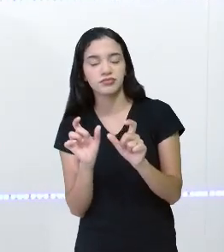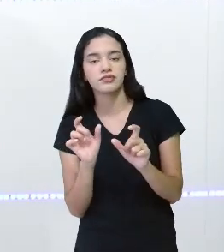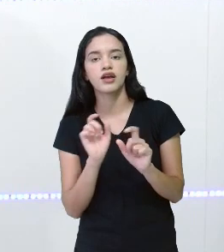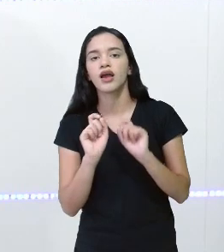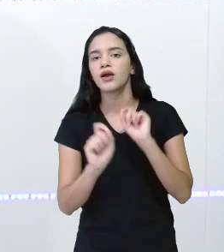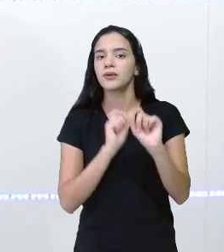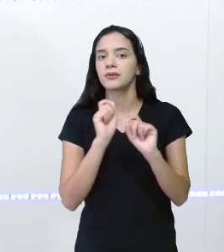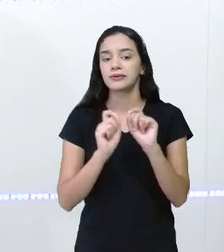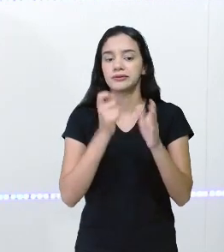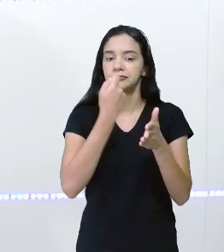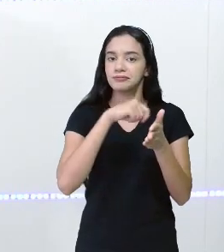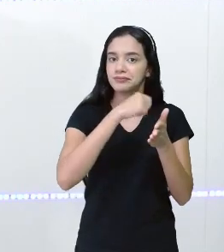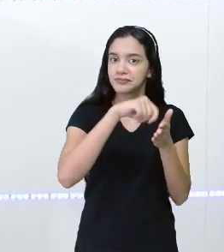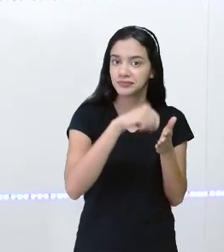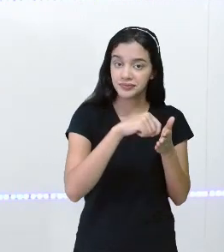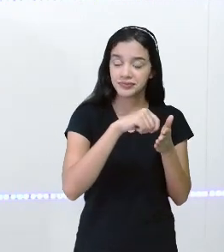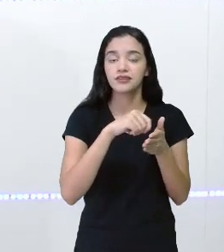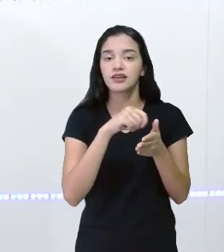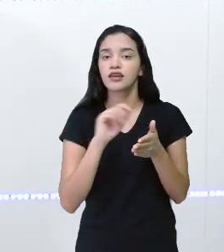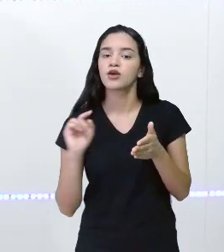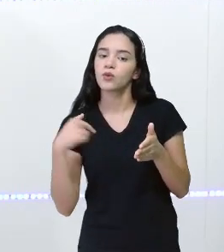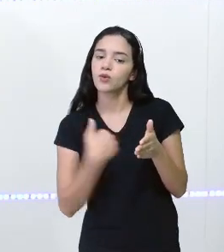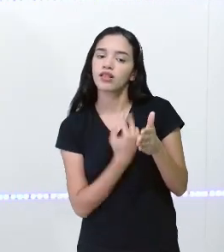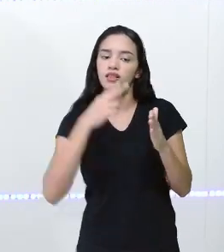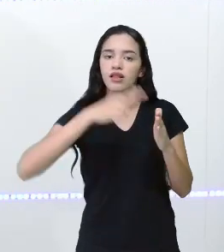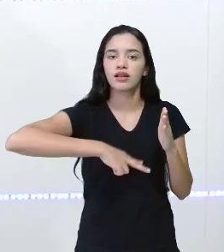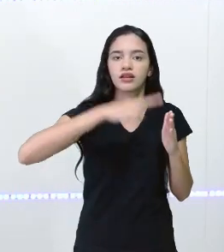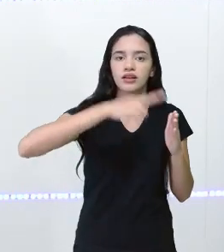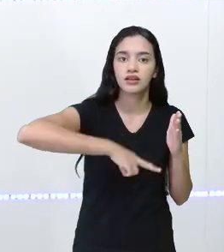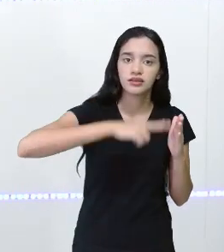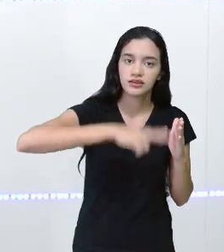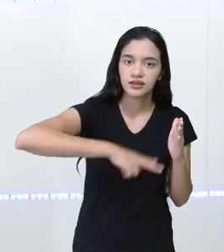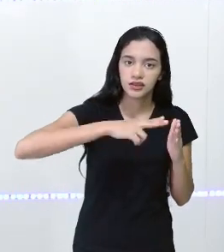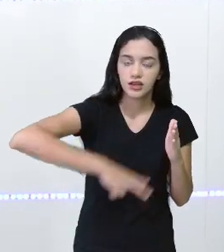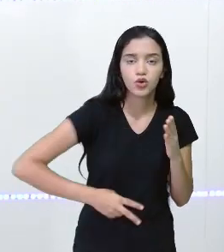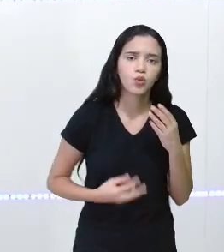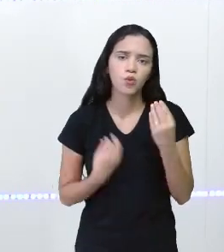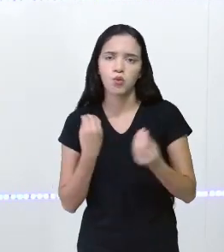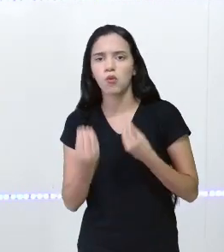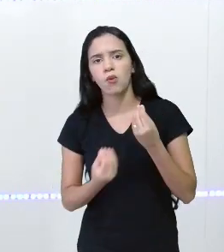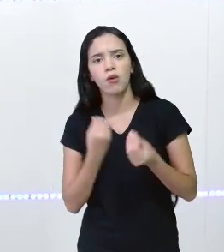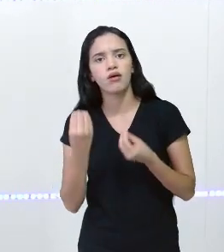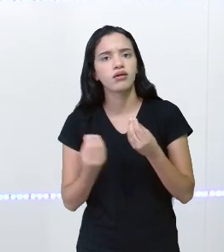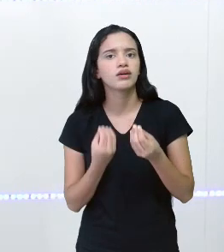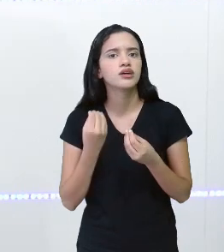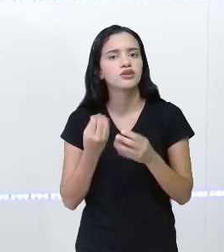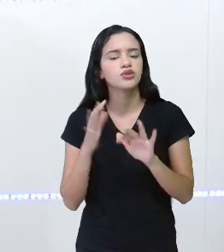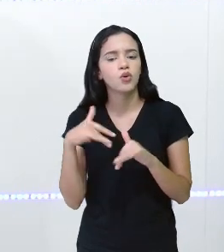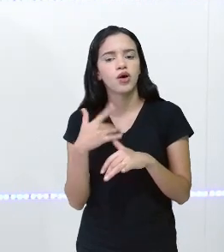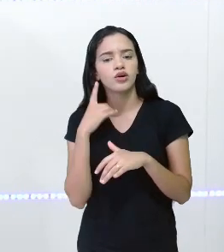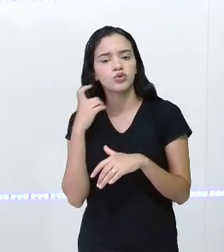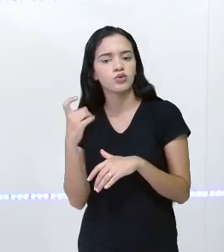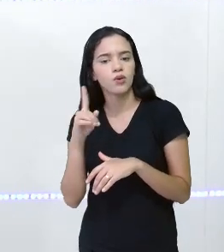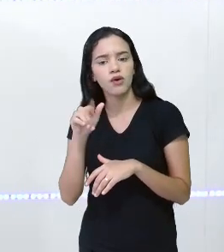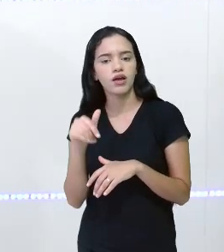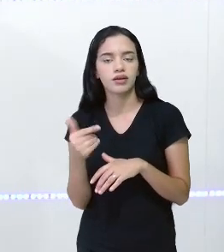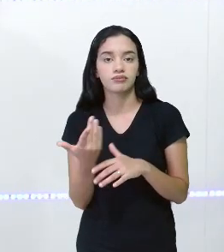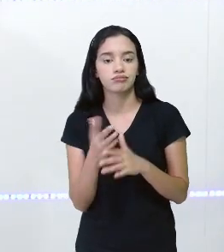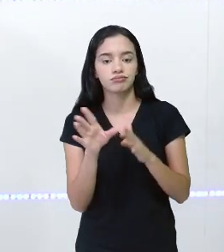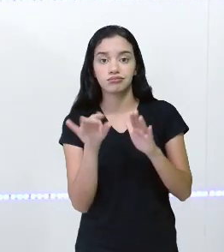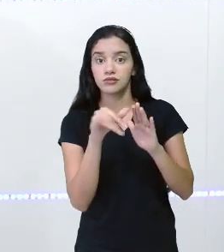escrita. Quando a gente lê esta palavra, a gente lê como se fosse o som daquele